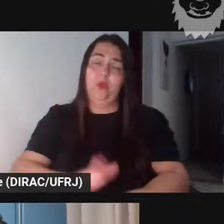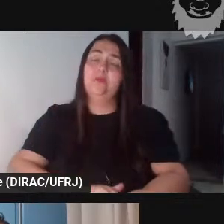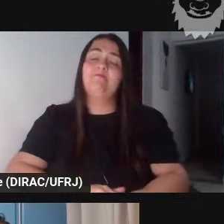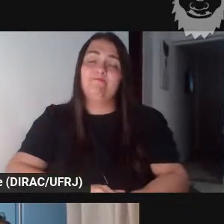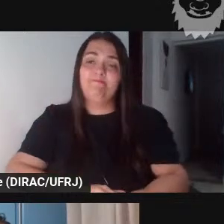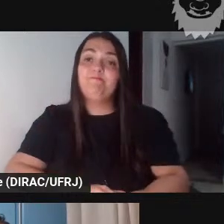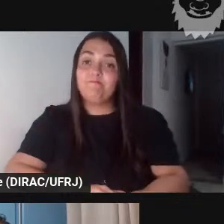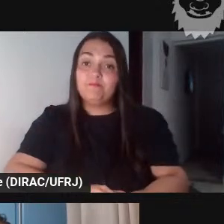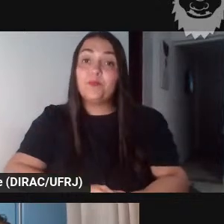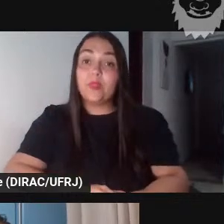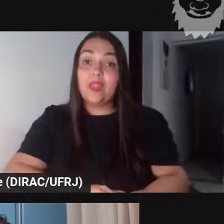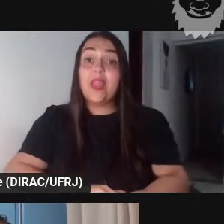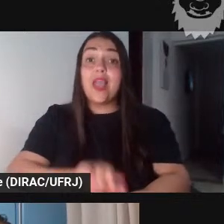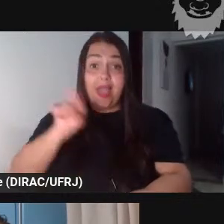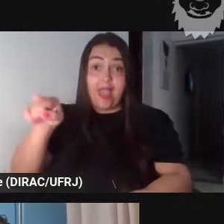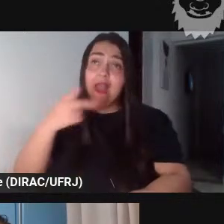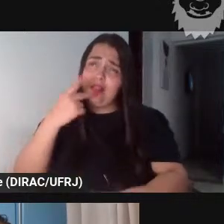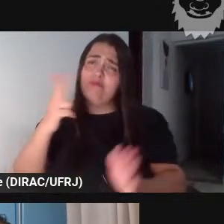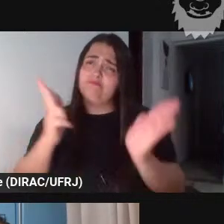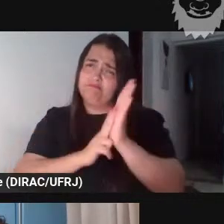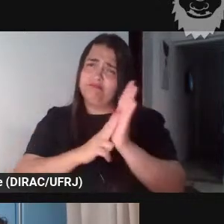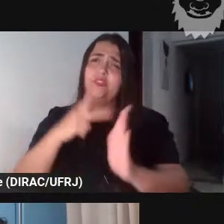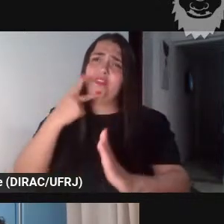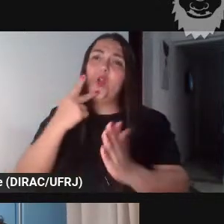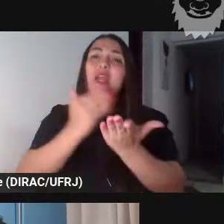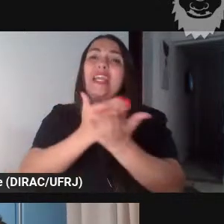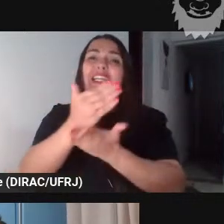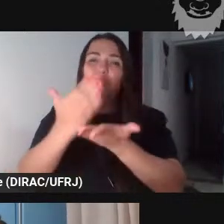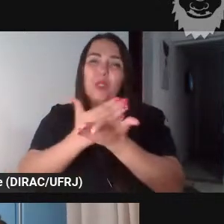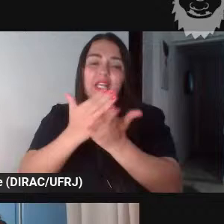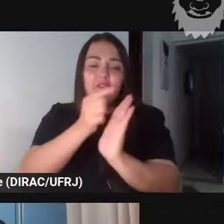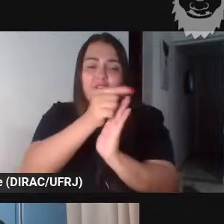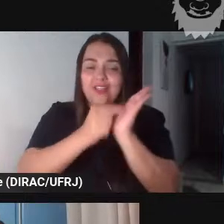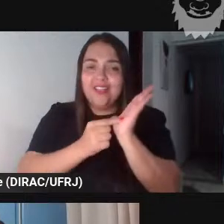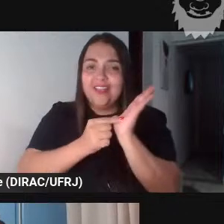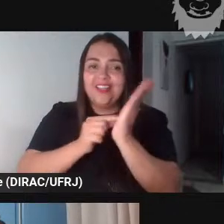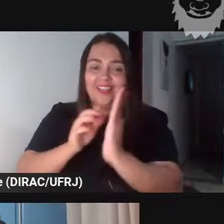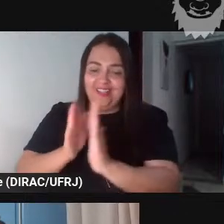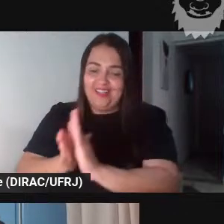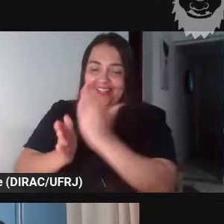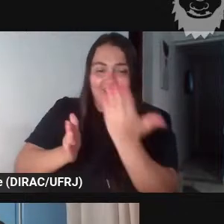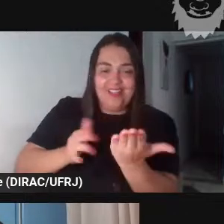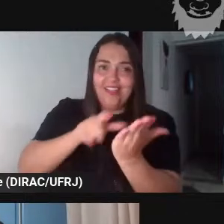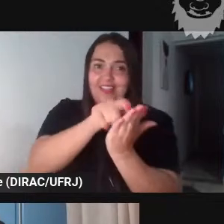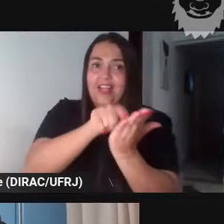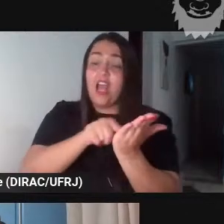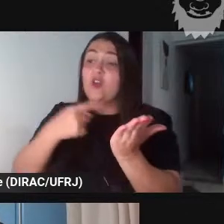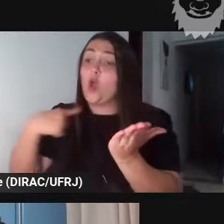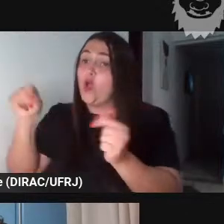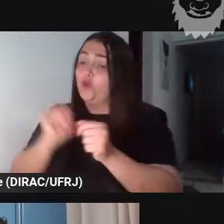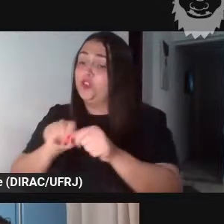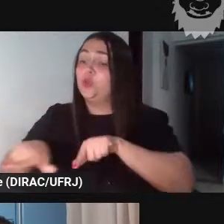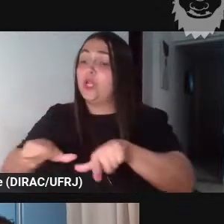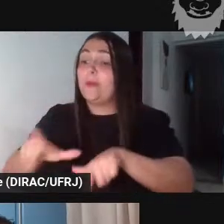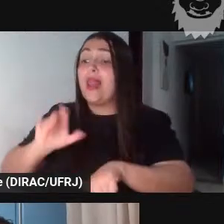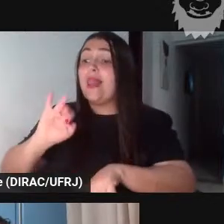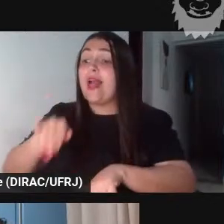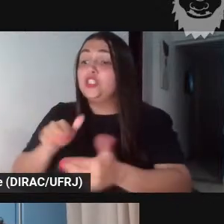ela menciona isso no prólogo que o trabalho dela foi feito com latim ali do lado então